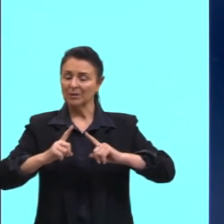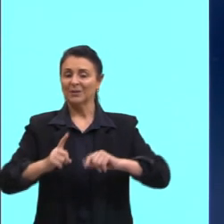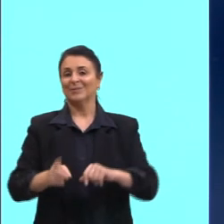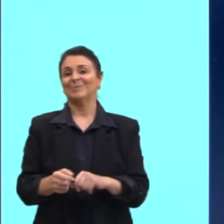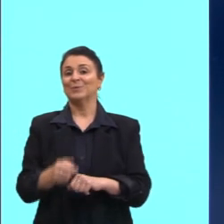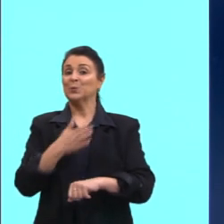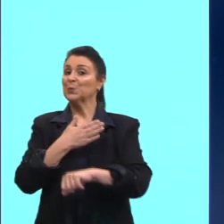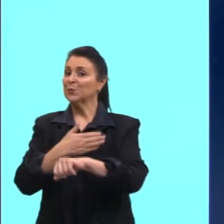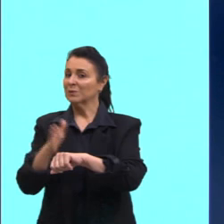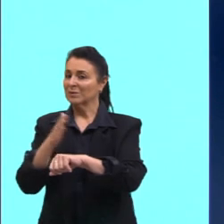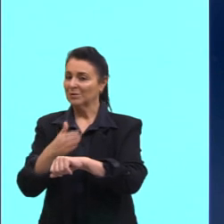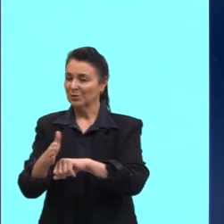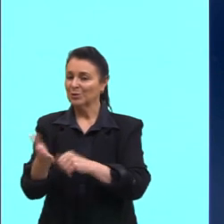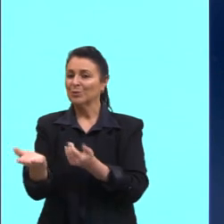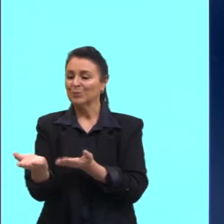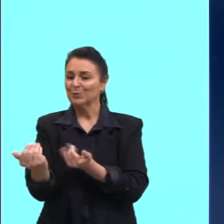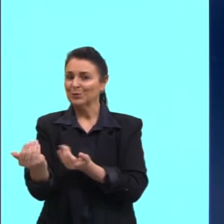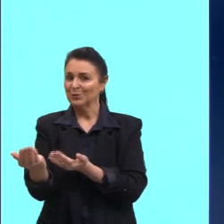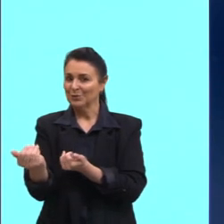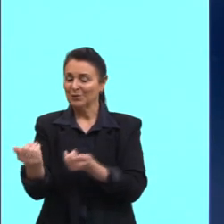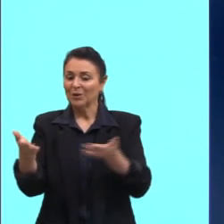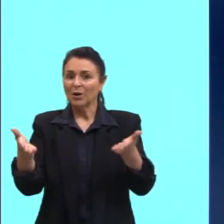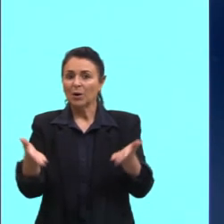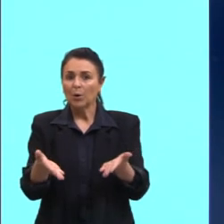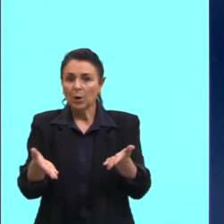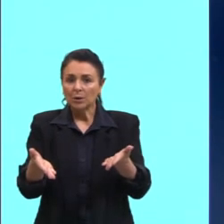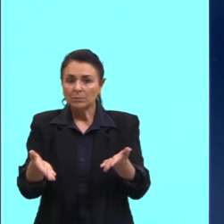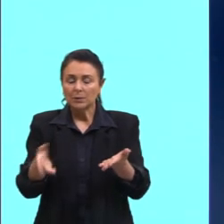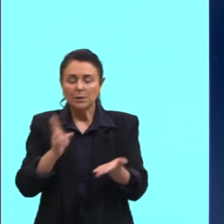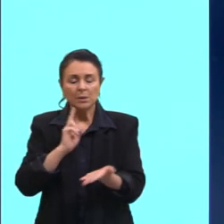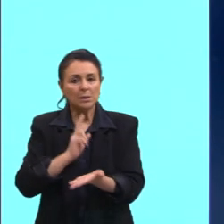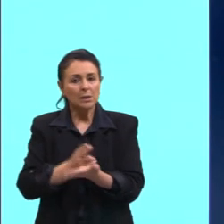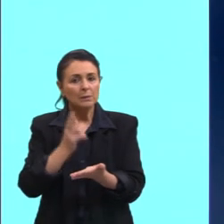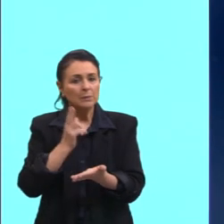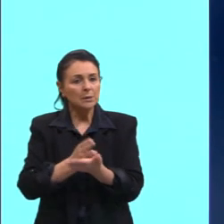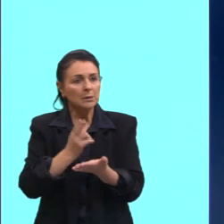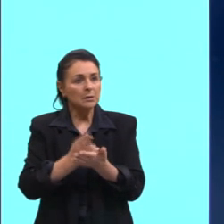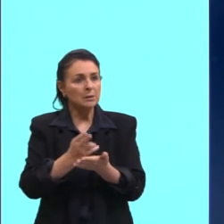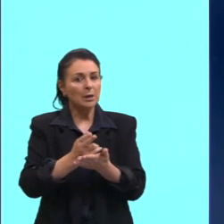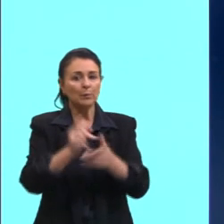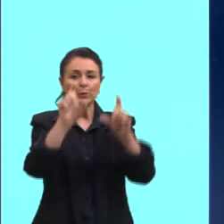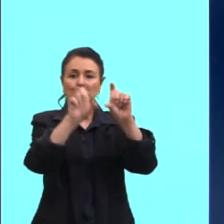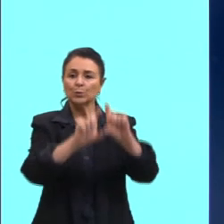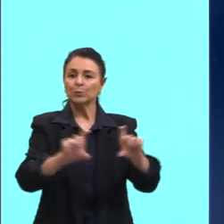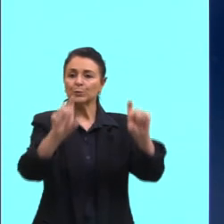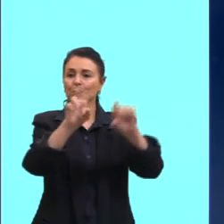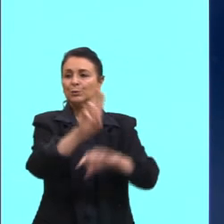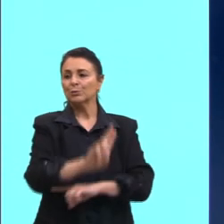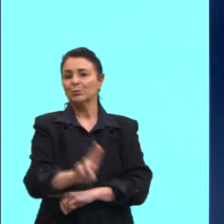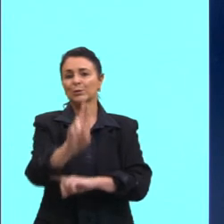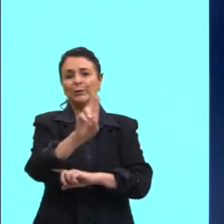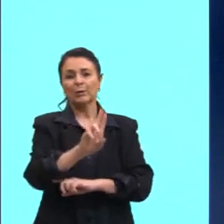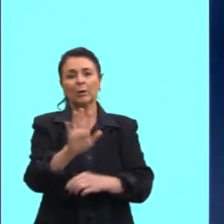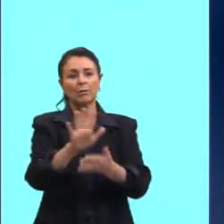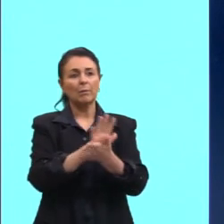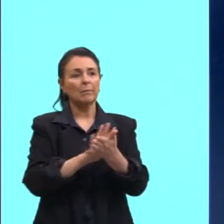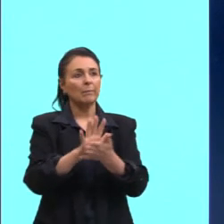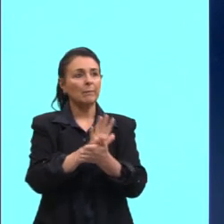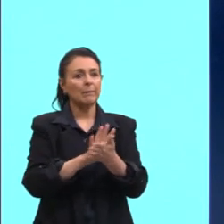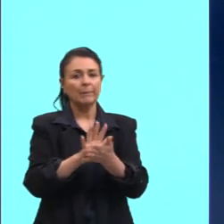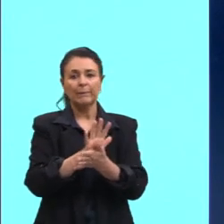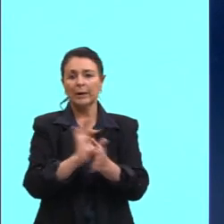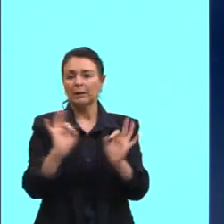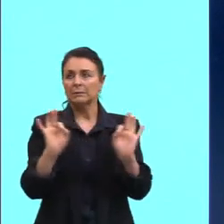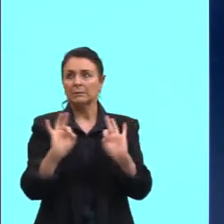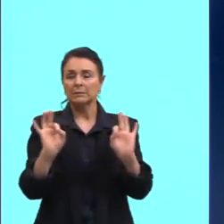os adolescentes têm agora de estar só na frente do computador, provavelmente. Ali ele está, parece estar com